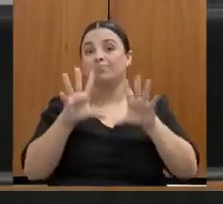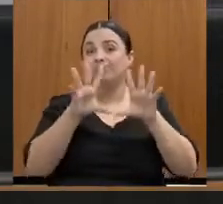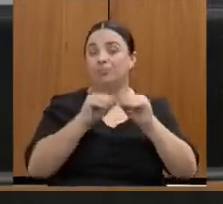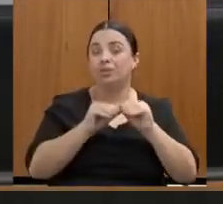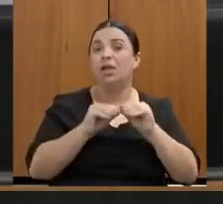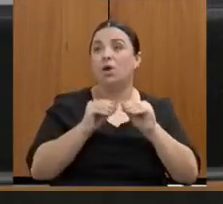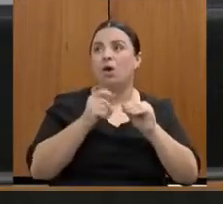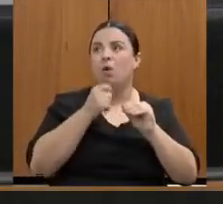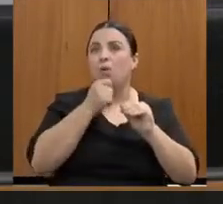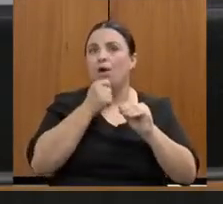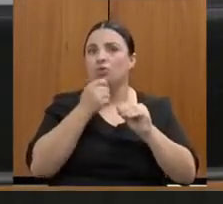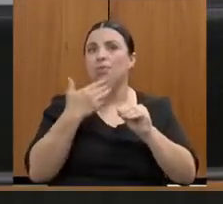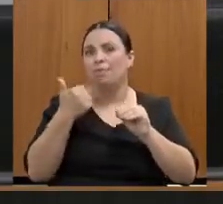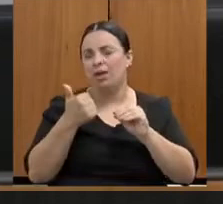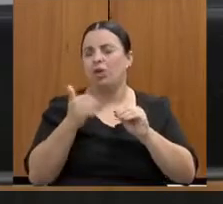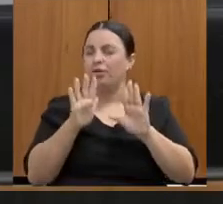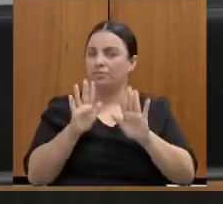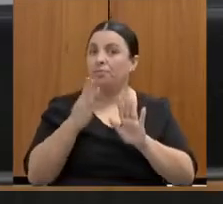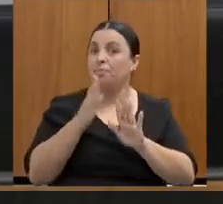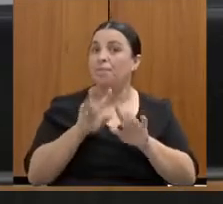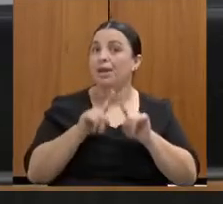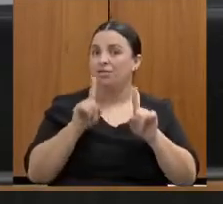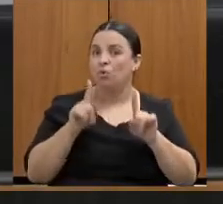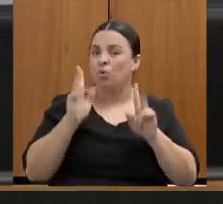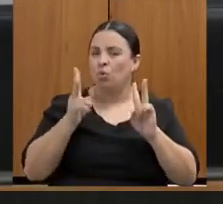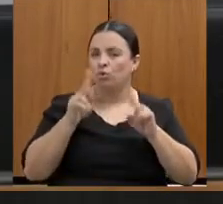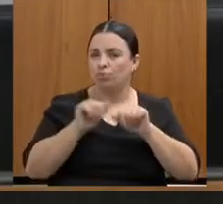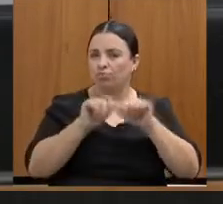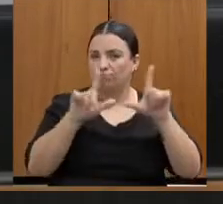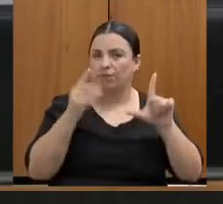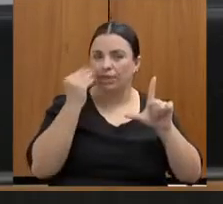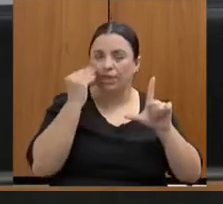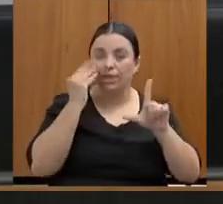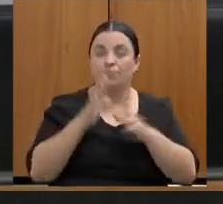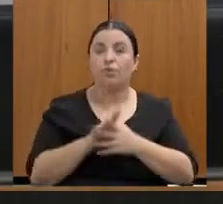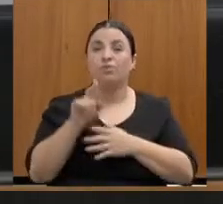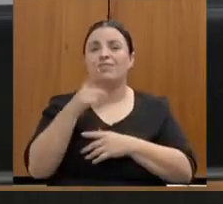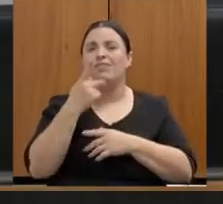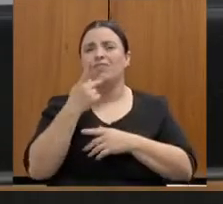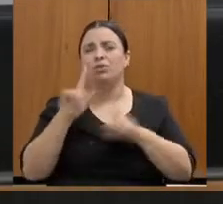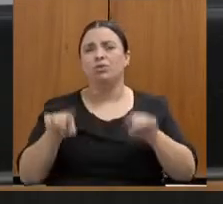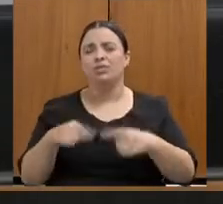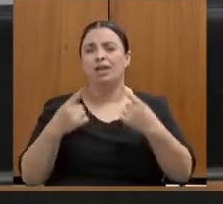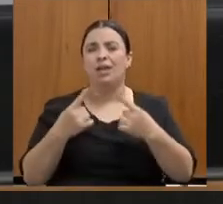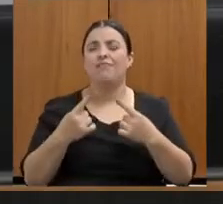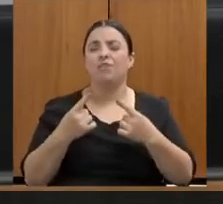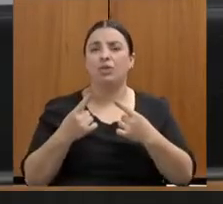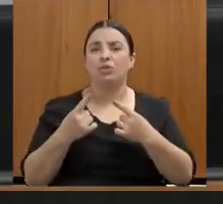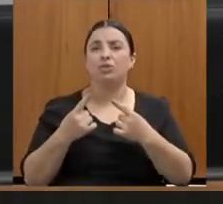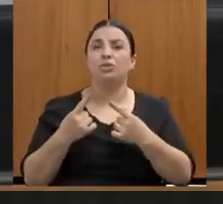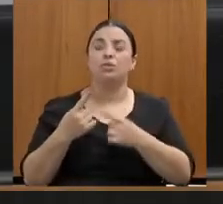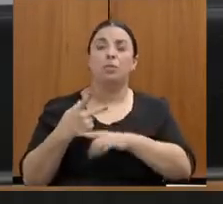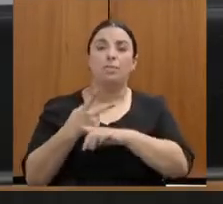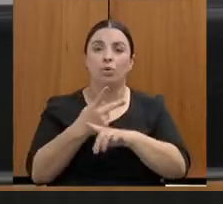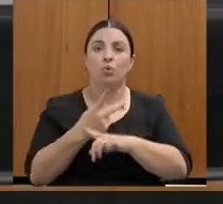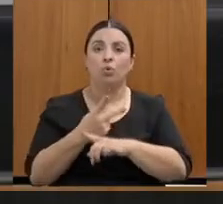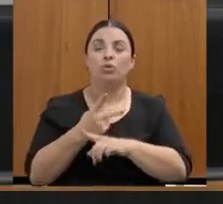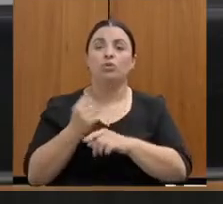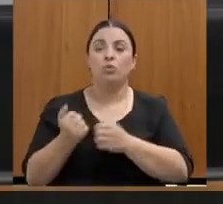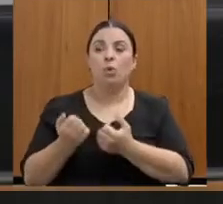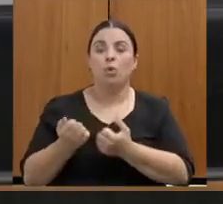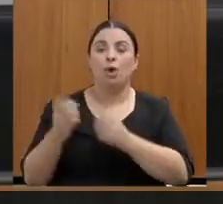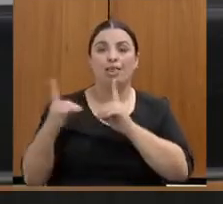os desafios nas demandas existentes na unidade para o atendimento à mulher, especialmente no que se refere